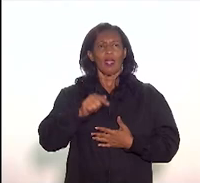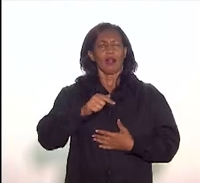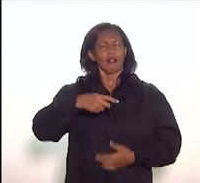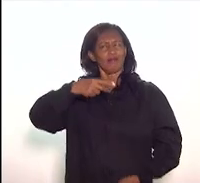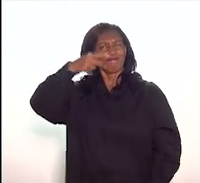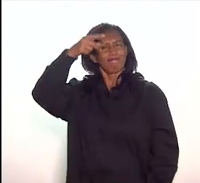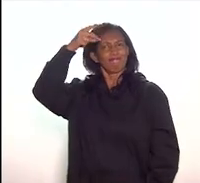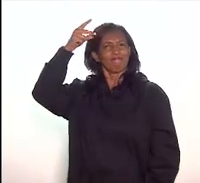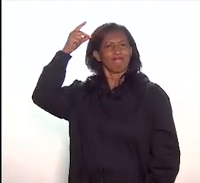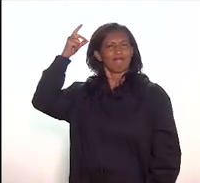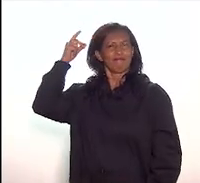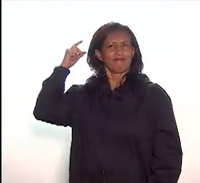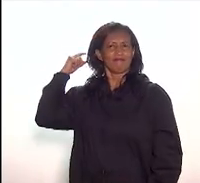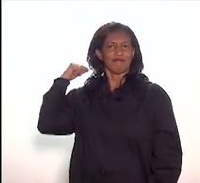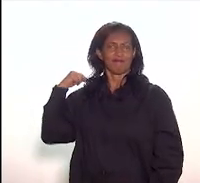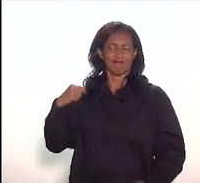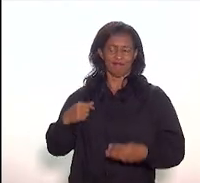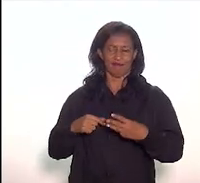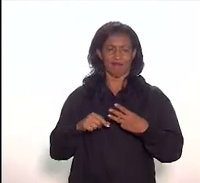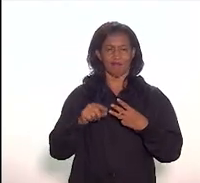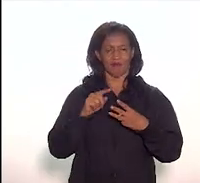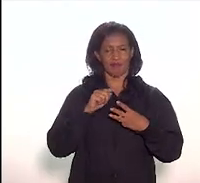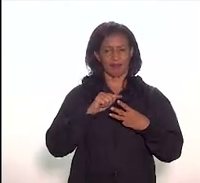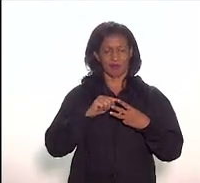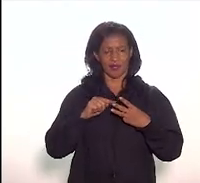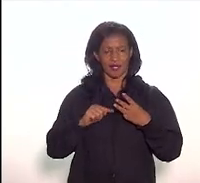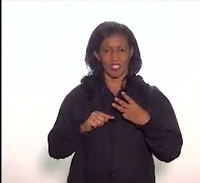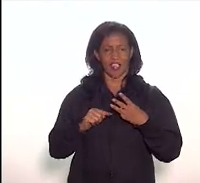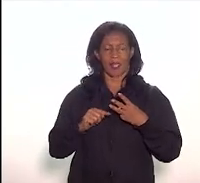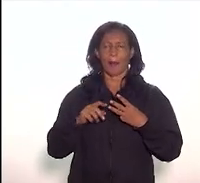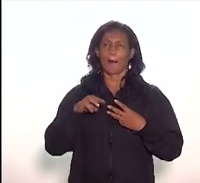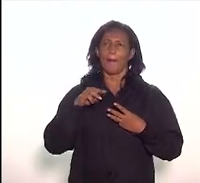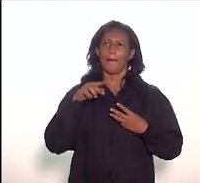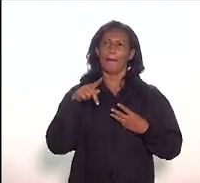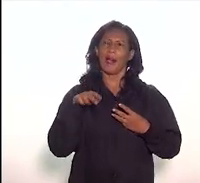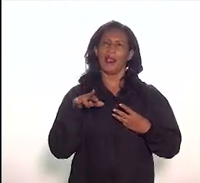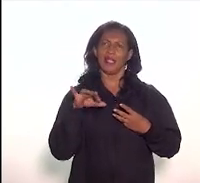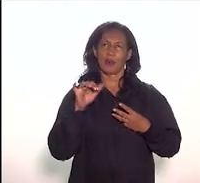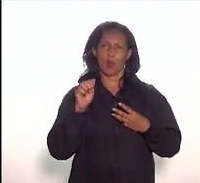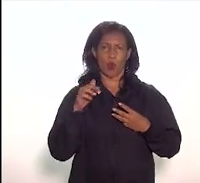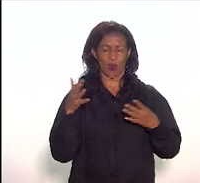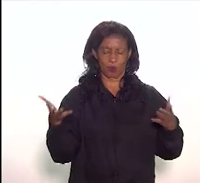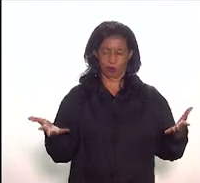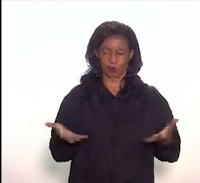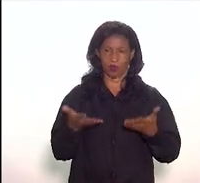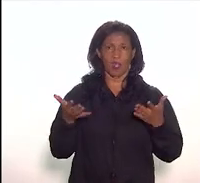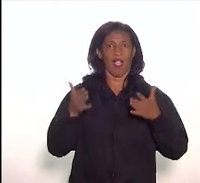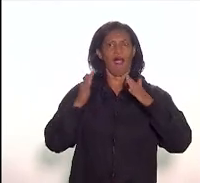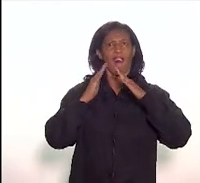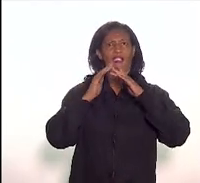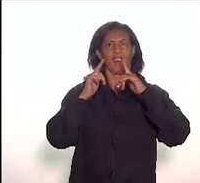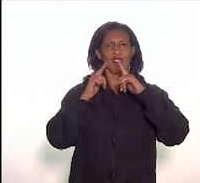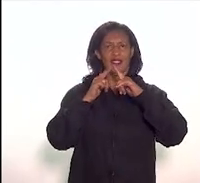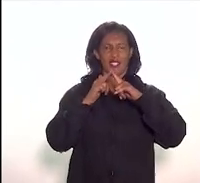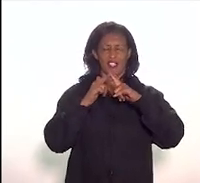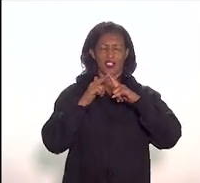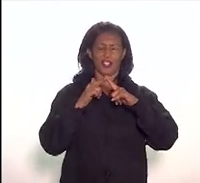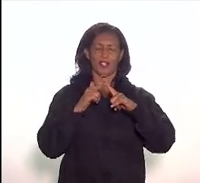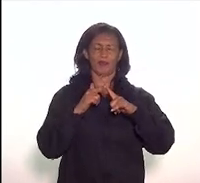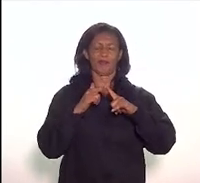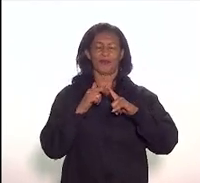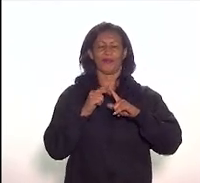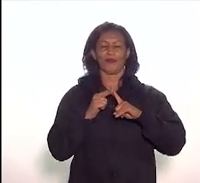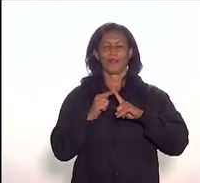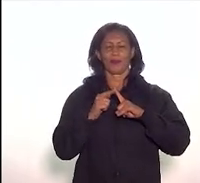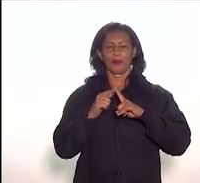Humanidade nas três órgãos do patrimônio. Além disso, a Igreja Positivista do Brasil